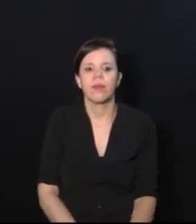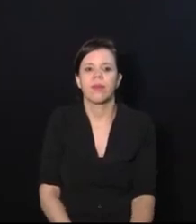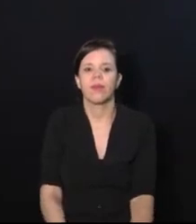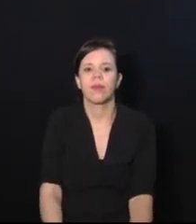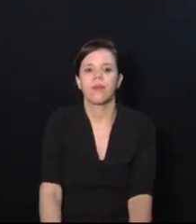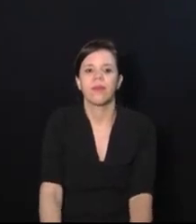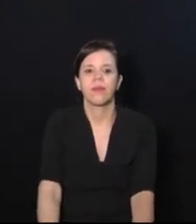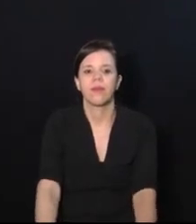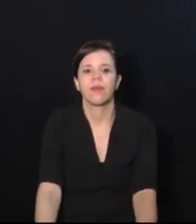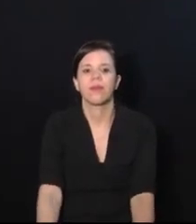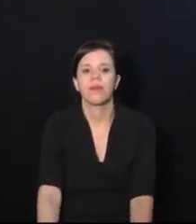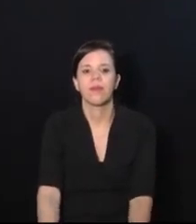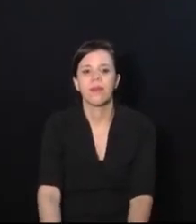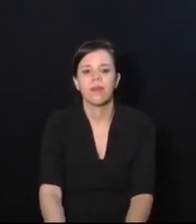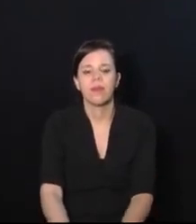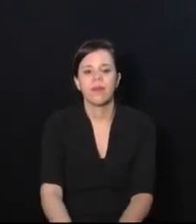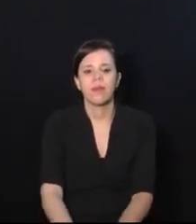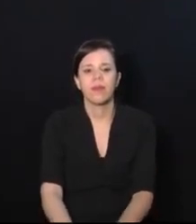Ok.